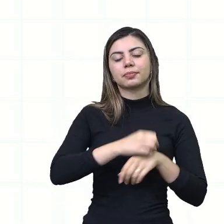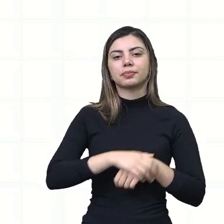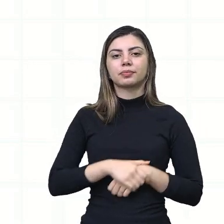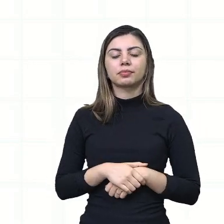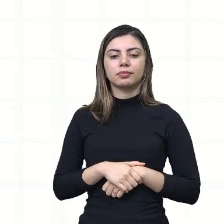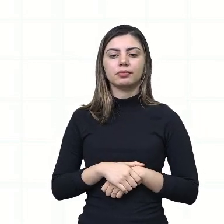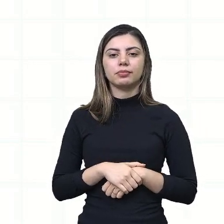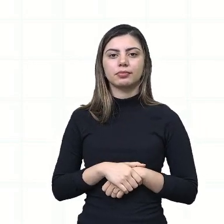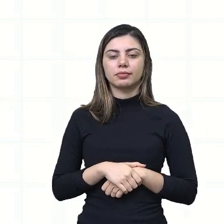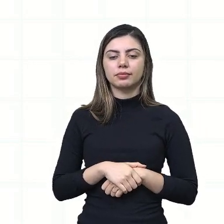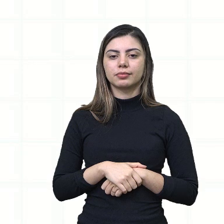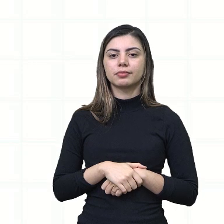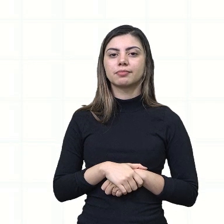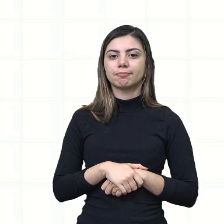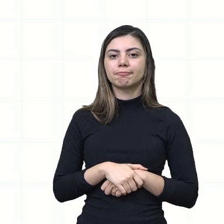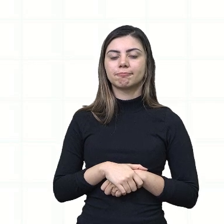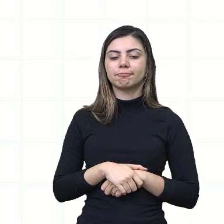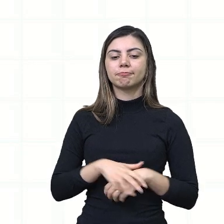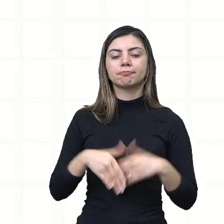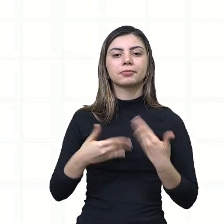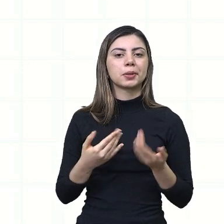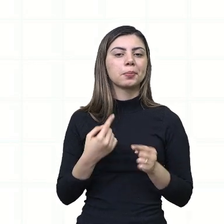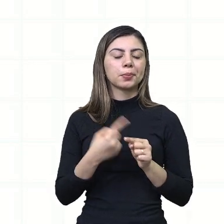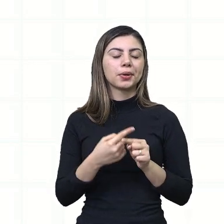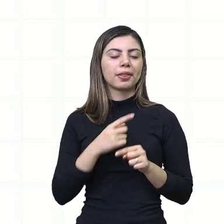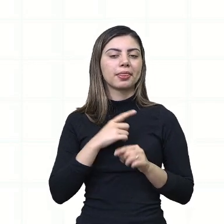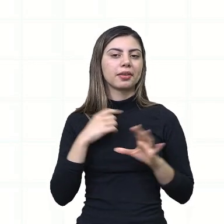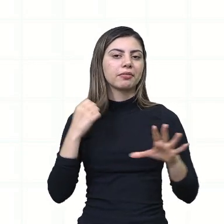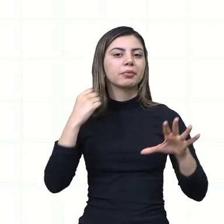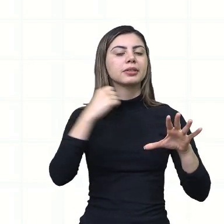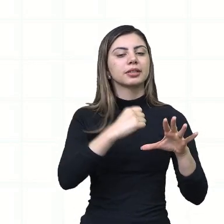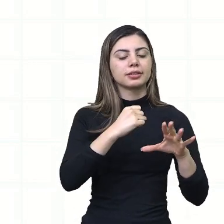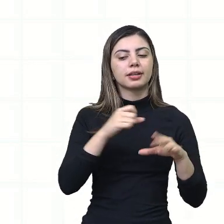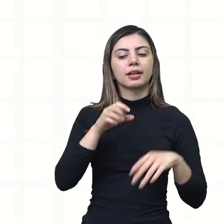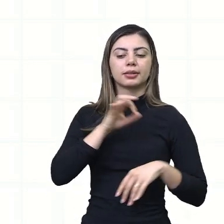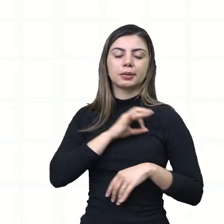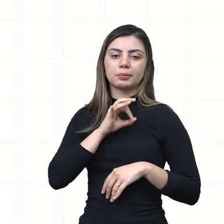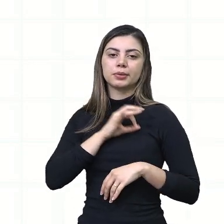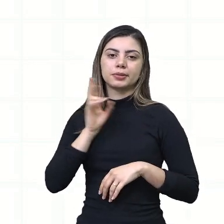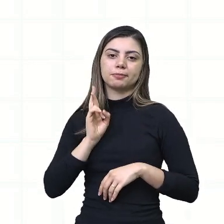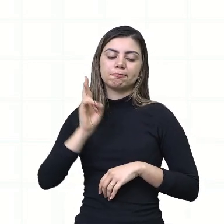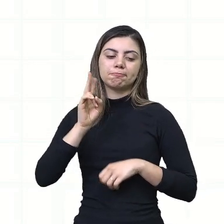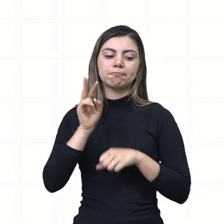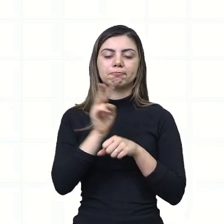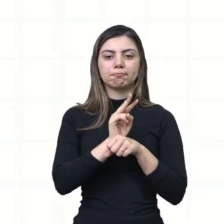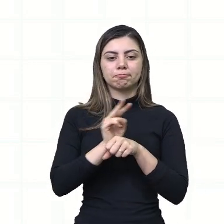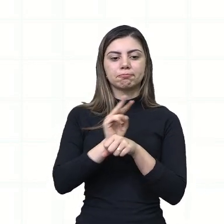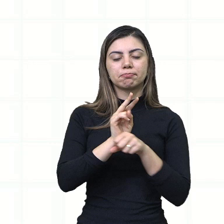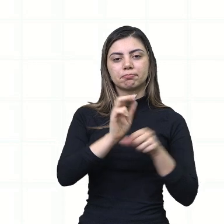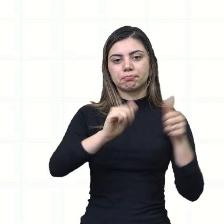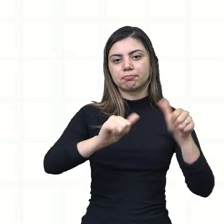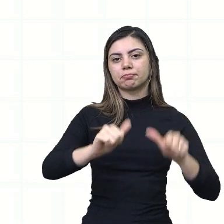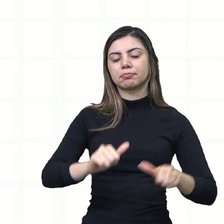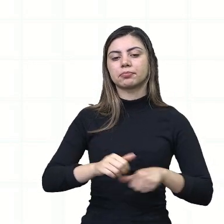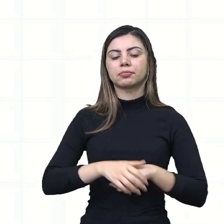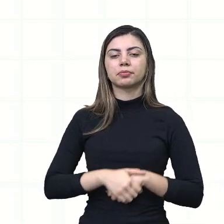acontecimento, né? Desse assassinato, certo gente? Então, essas